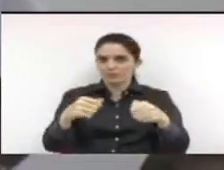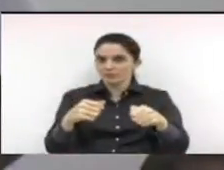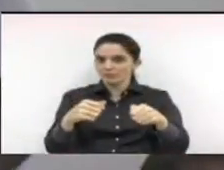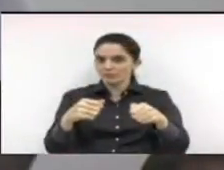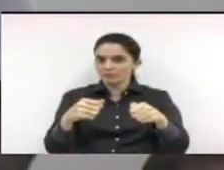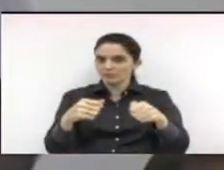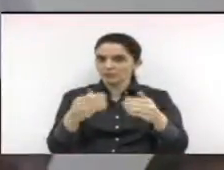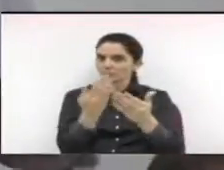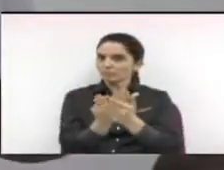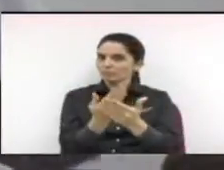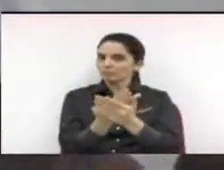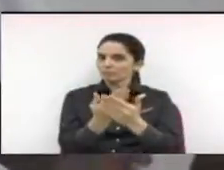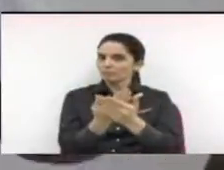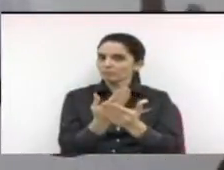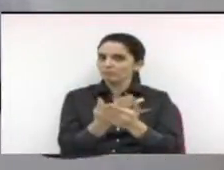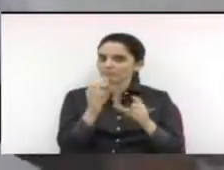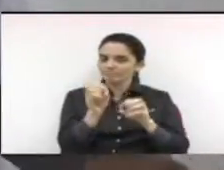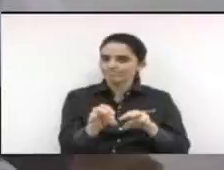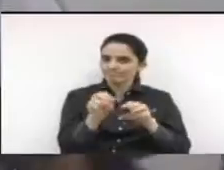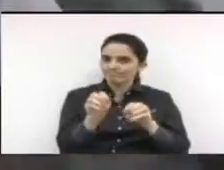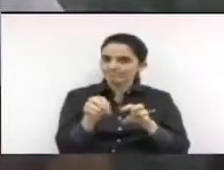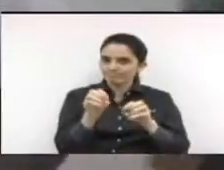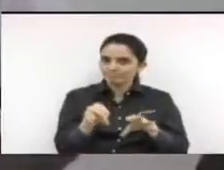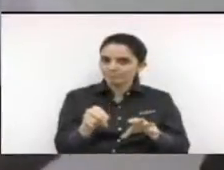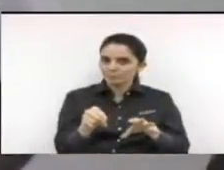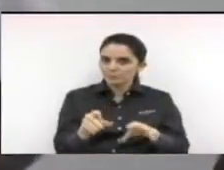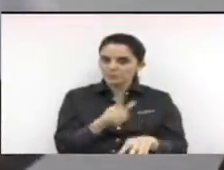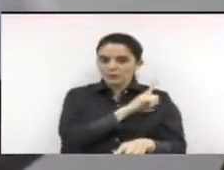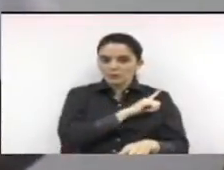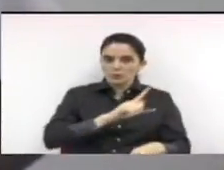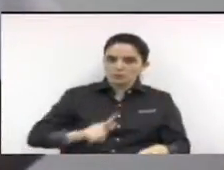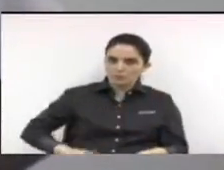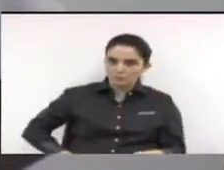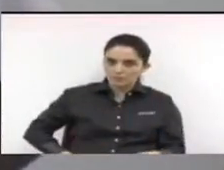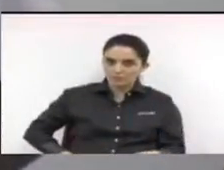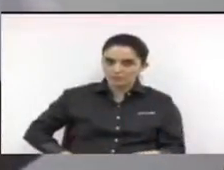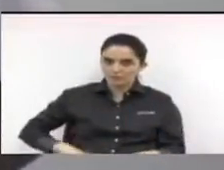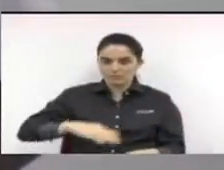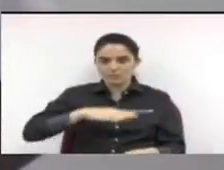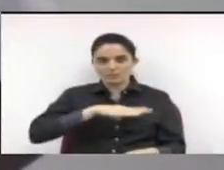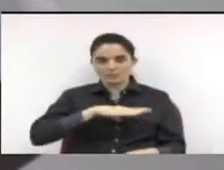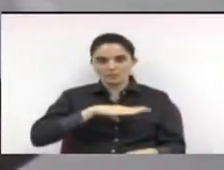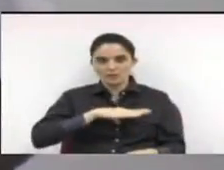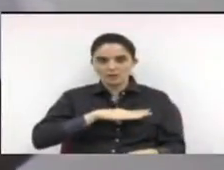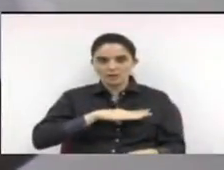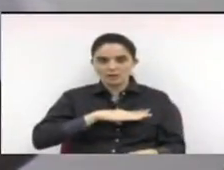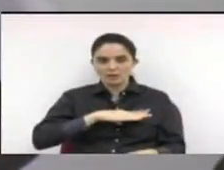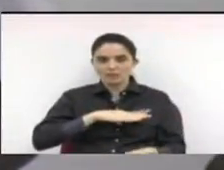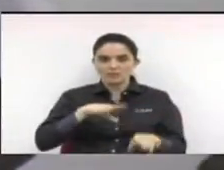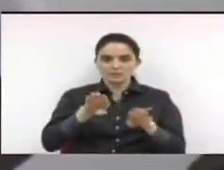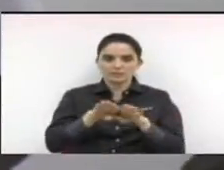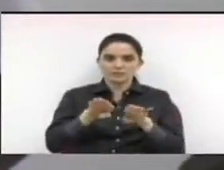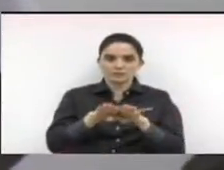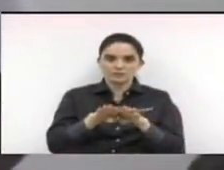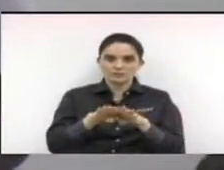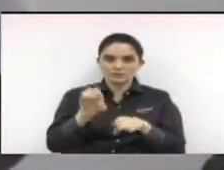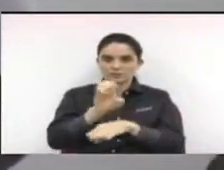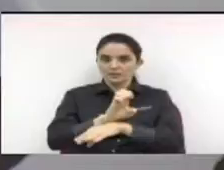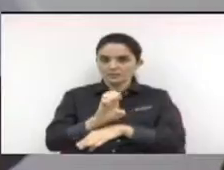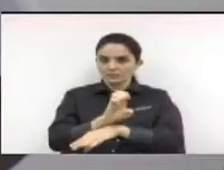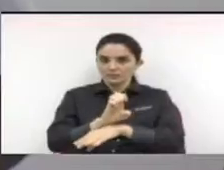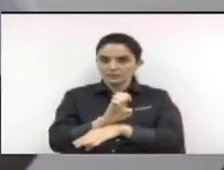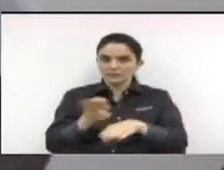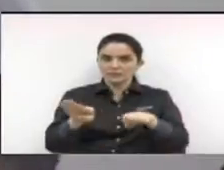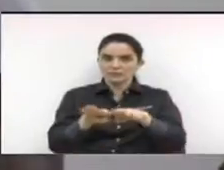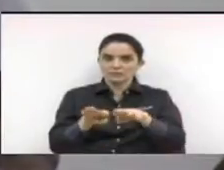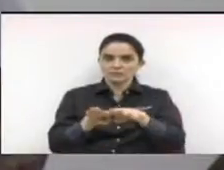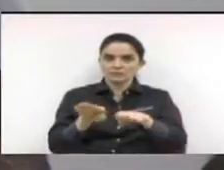tanto federal, estadual, municipal, tem que ter um olho, os olhos voltados para